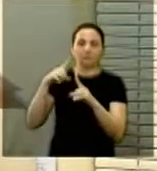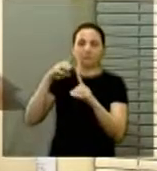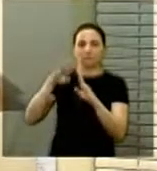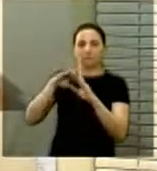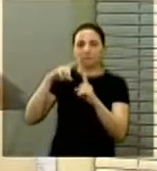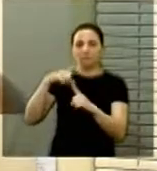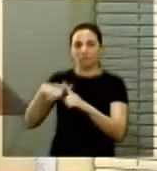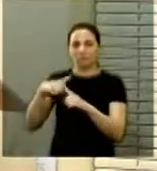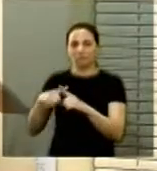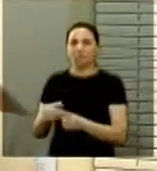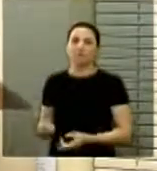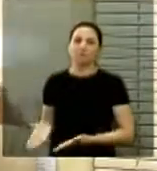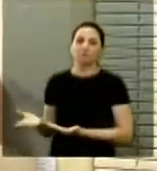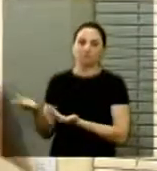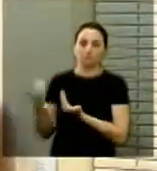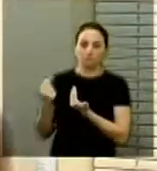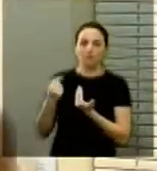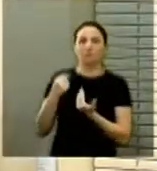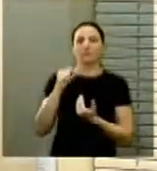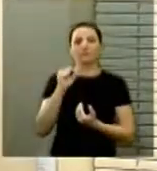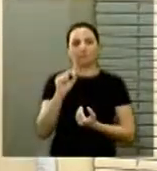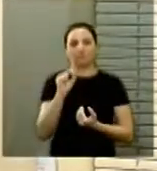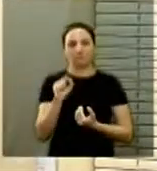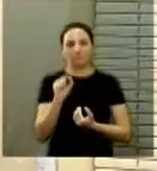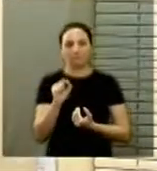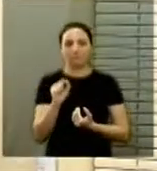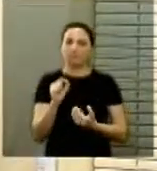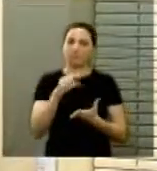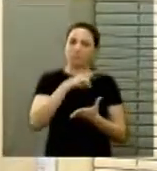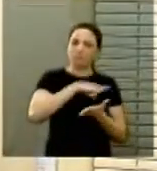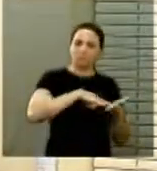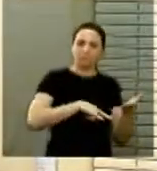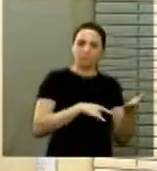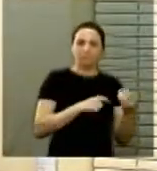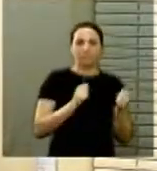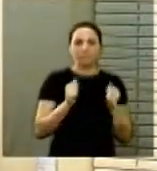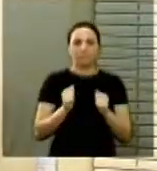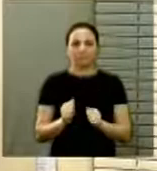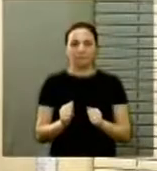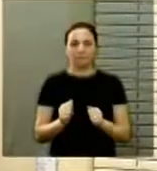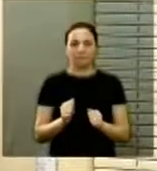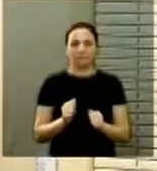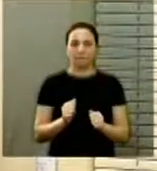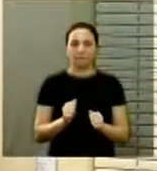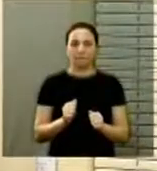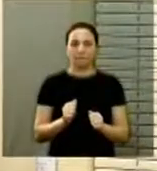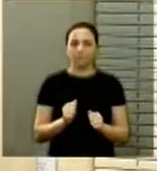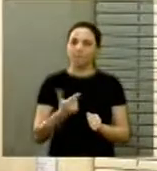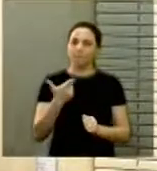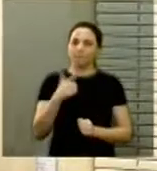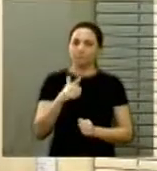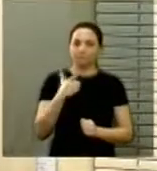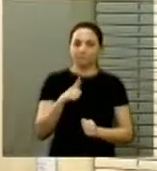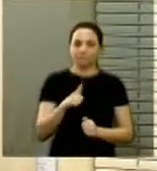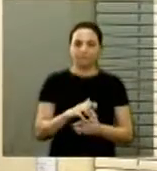Pastoral do Menor, enfim, esse documento aqui, ele pode, como a gente não tem